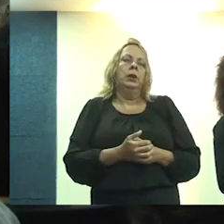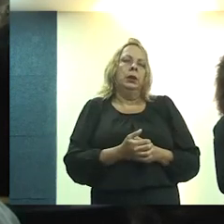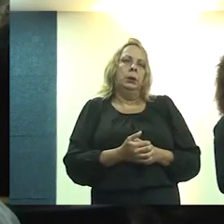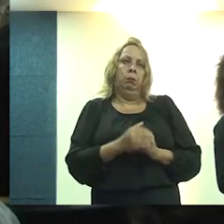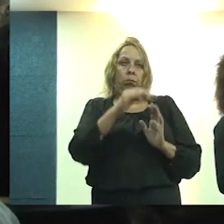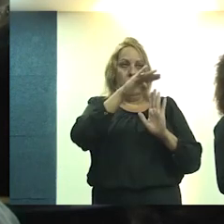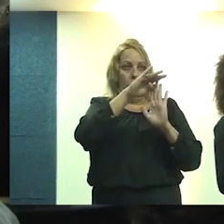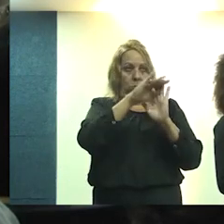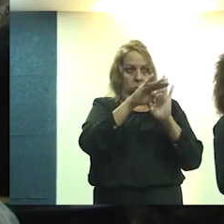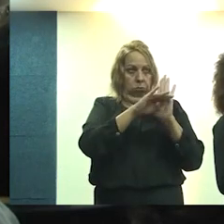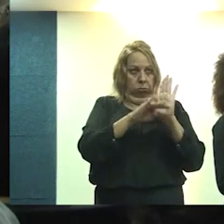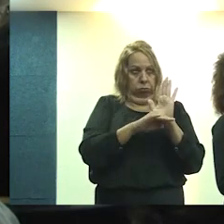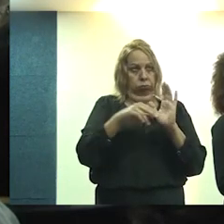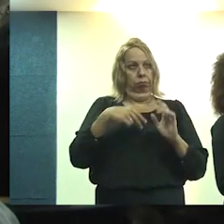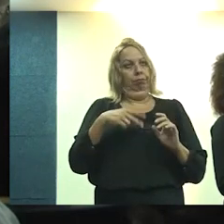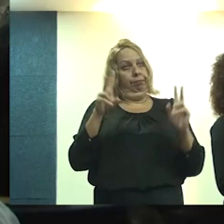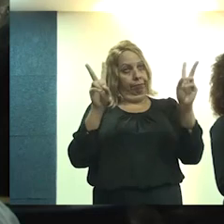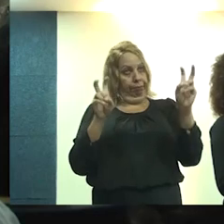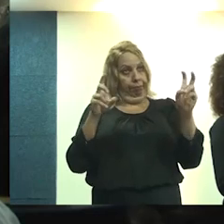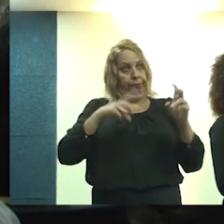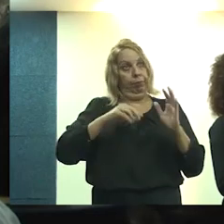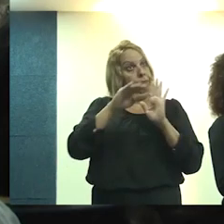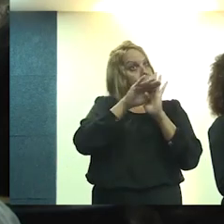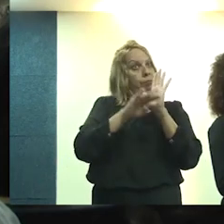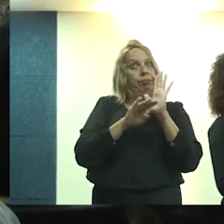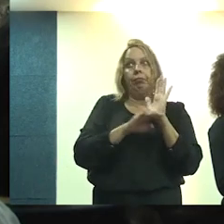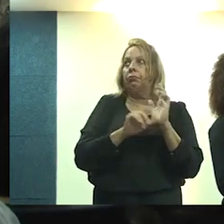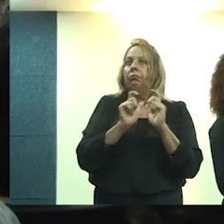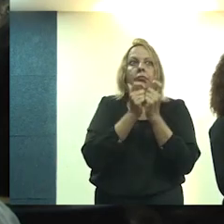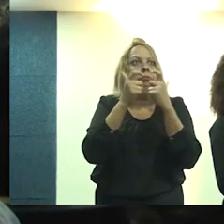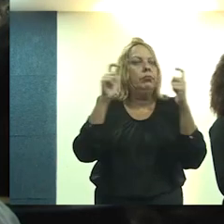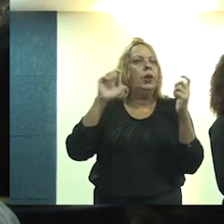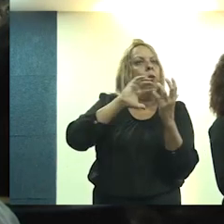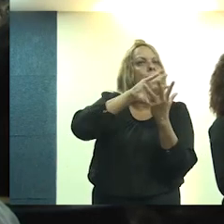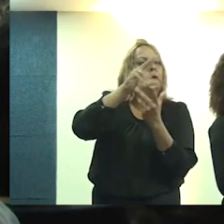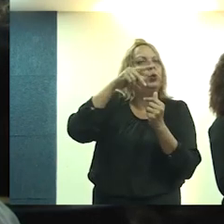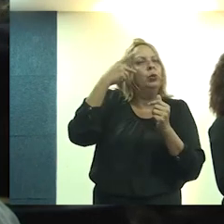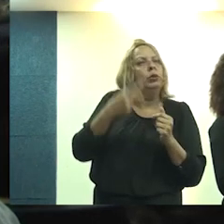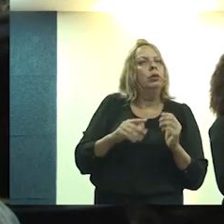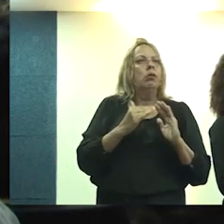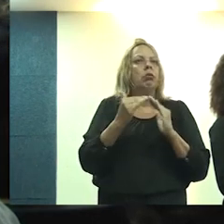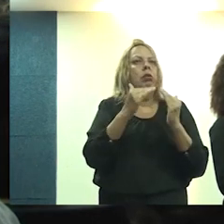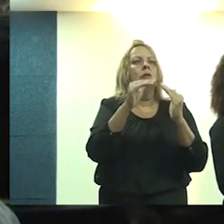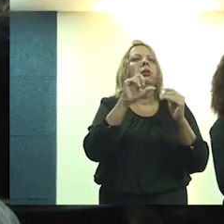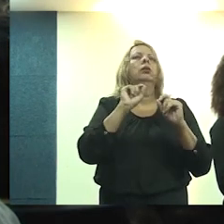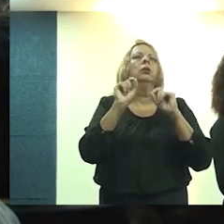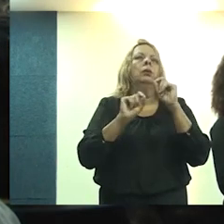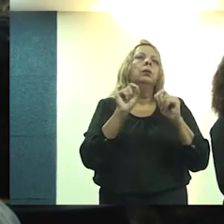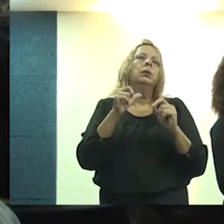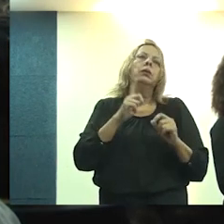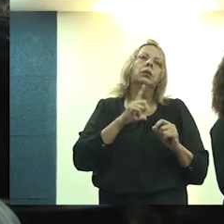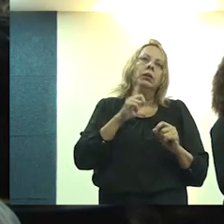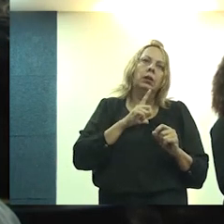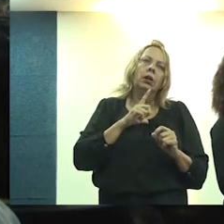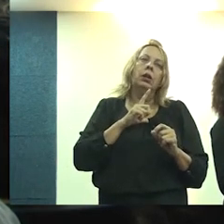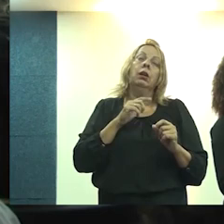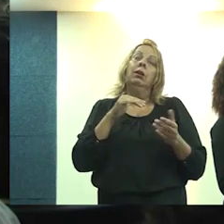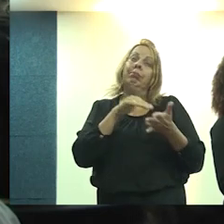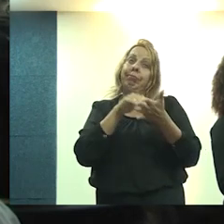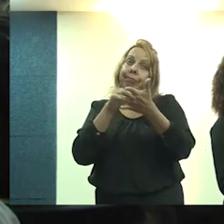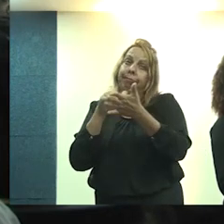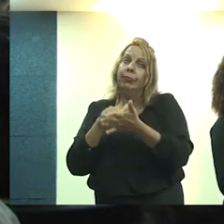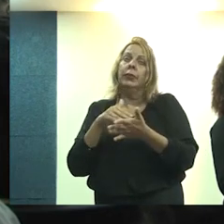O programa do Parque Urbanização de Favelas foi um dos maiores programas do mundo que interviu em periferias. mas ele teve as suas